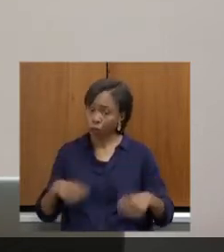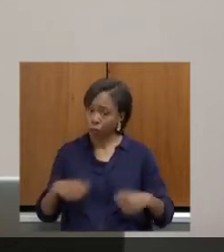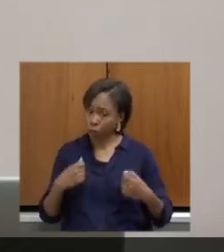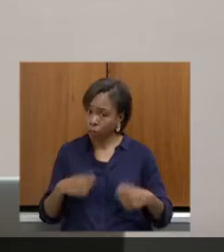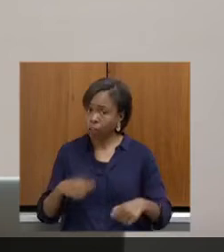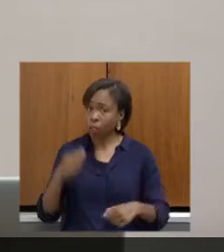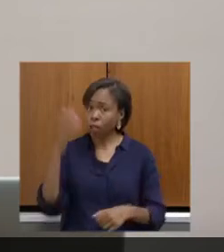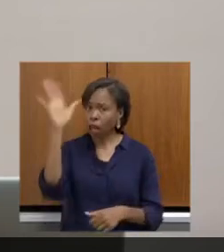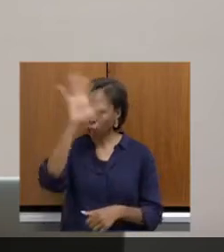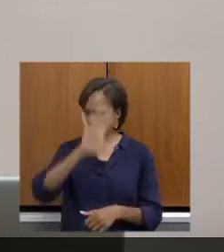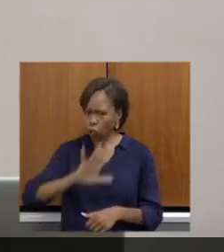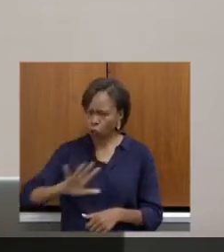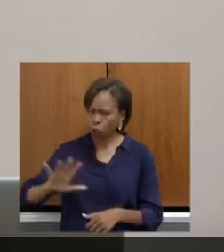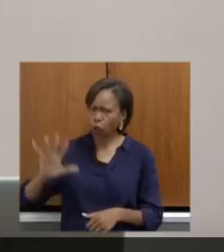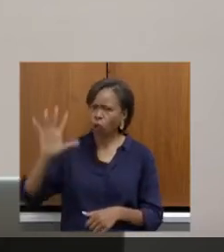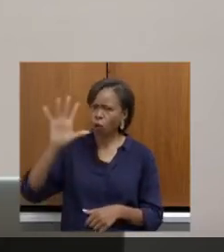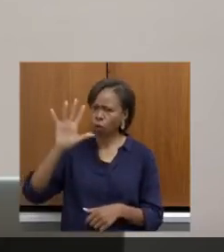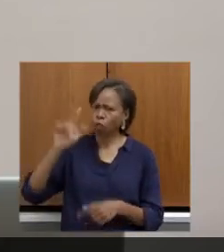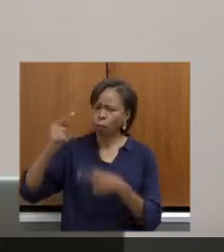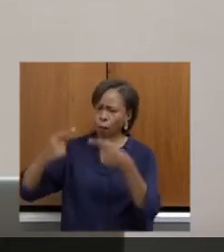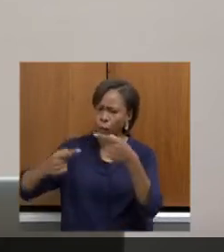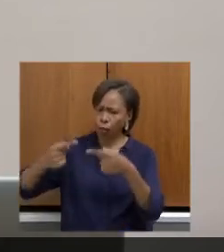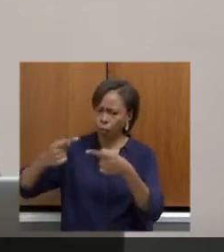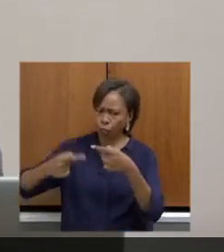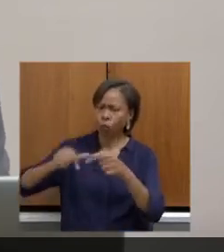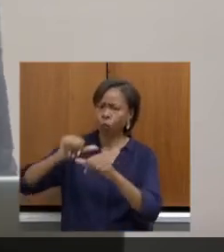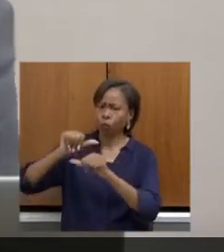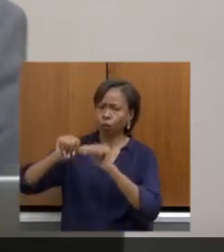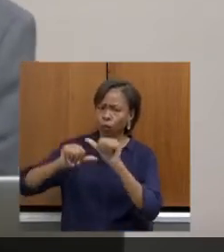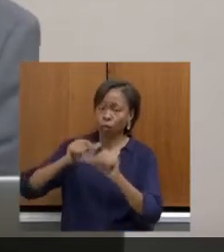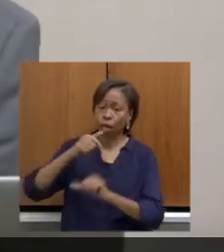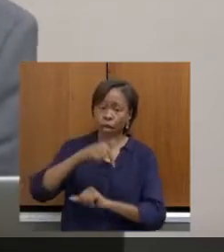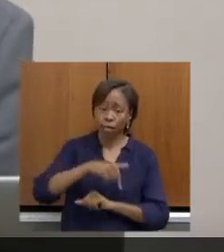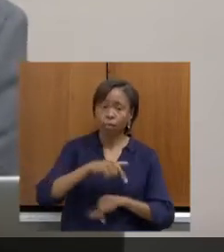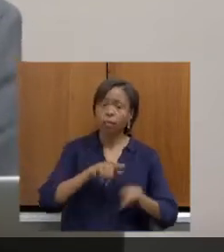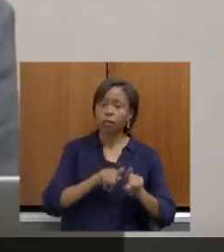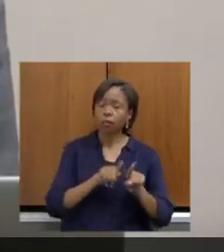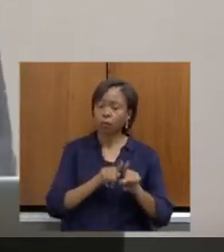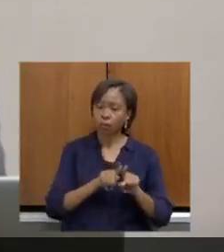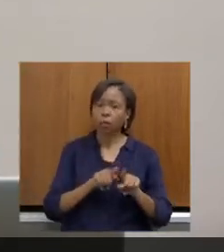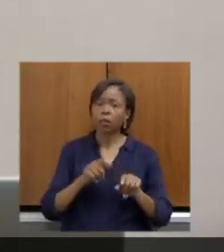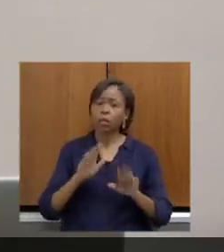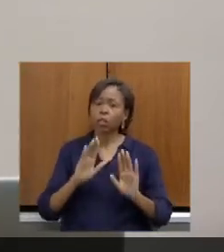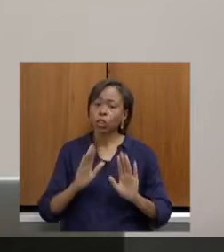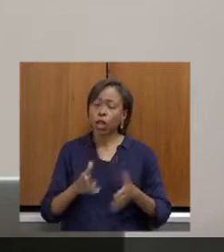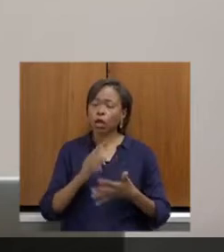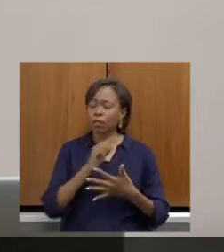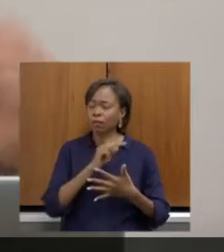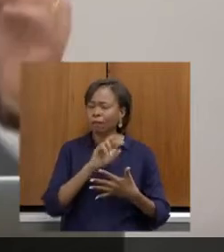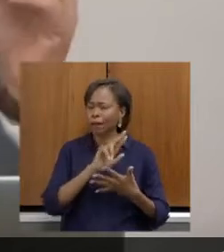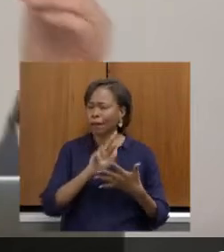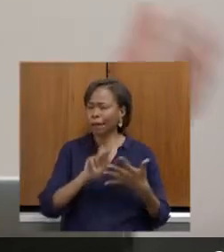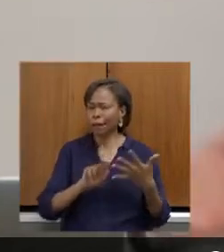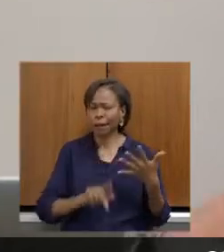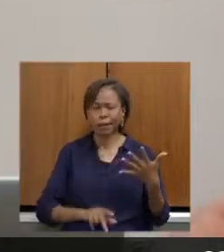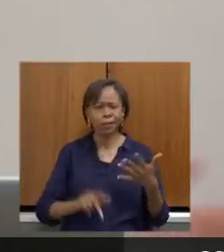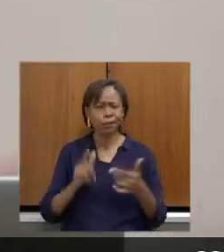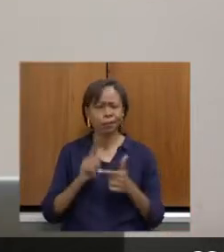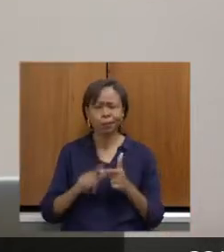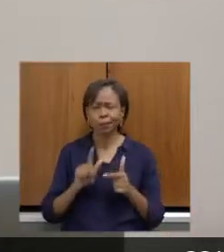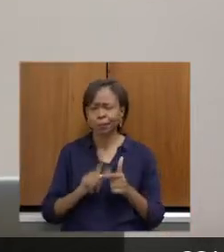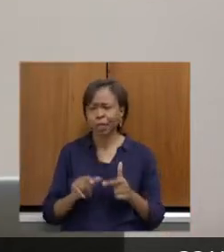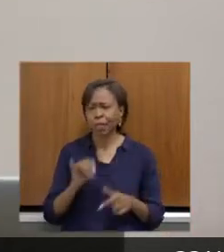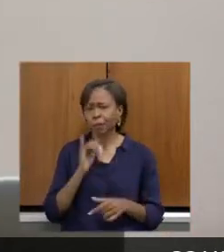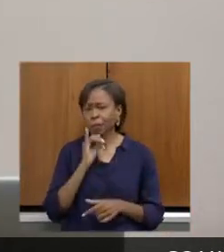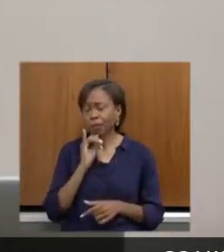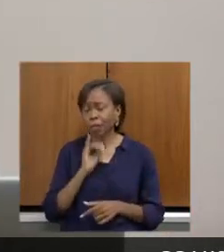mudando essa política, temos que mudar aqui, são vários fatores, desde o aumento desse percentual do ICMS, sobre a forma de